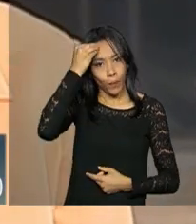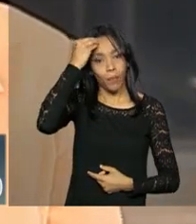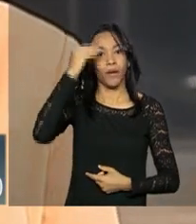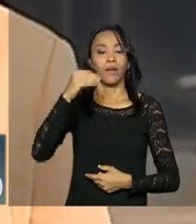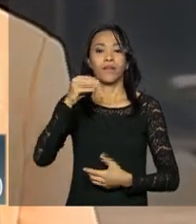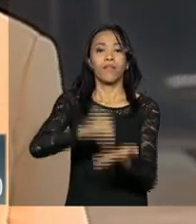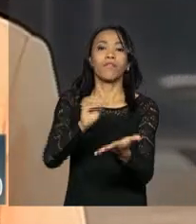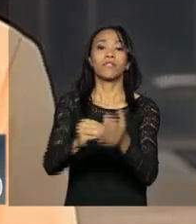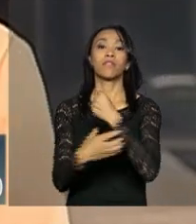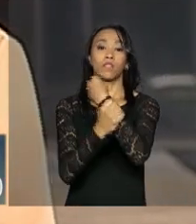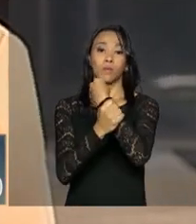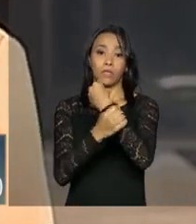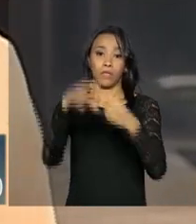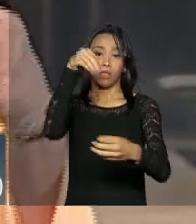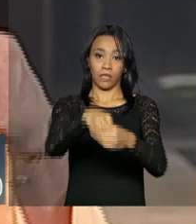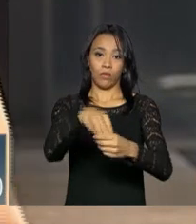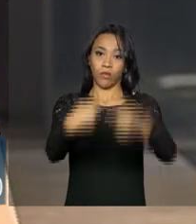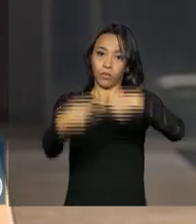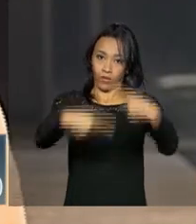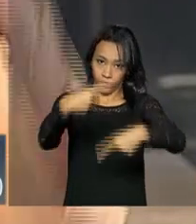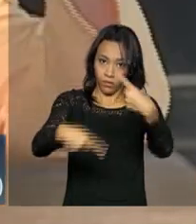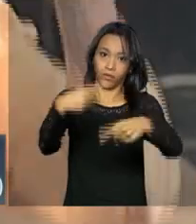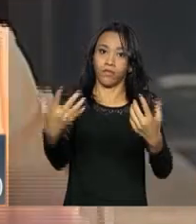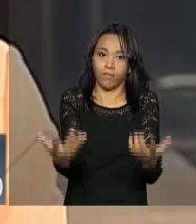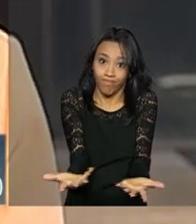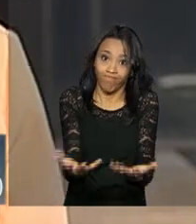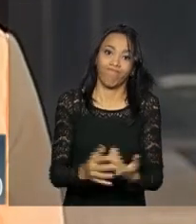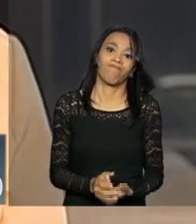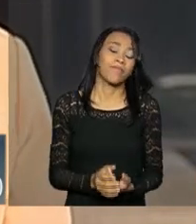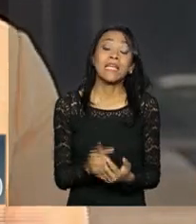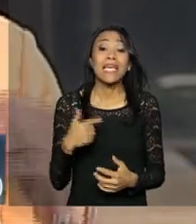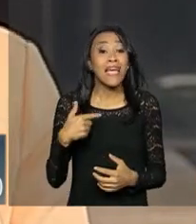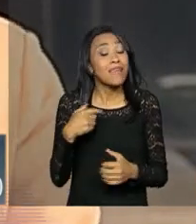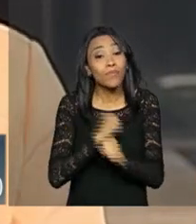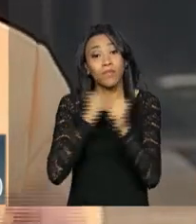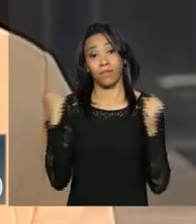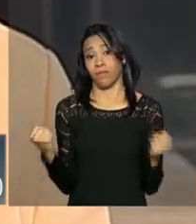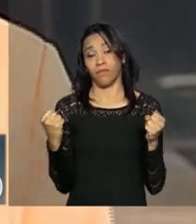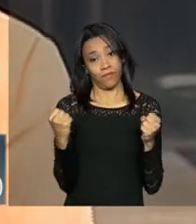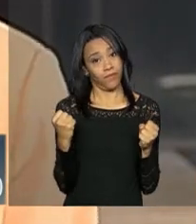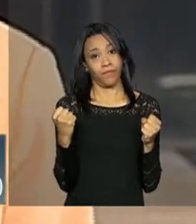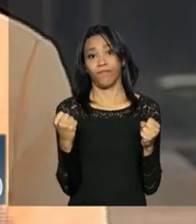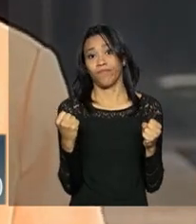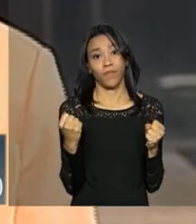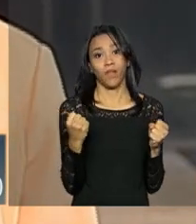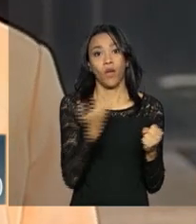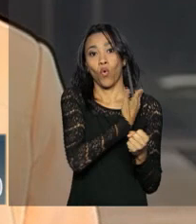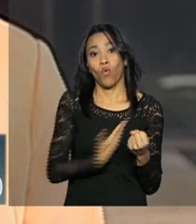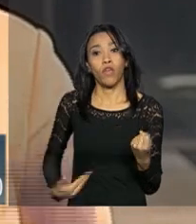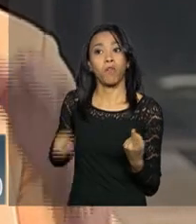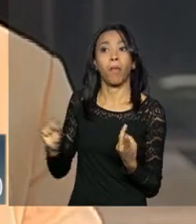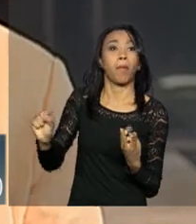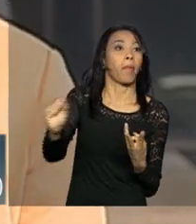Isto é algo que a gente tem de levar em conta. É impossível. É impossível. Nenhum governo